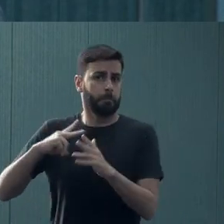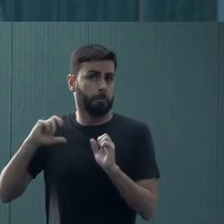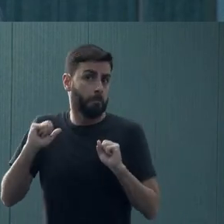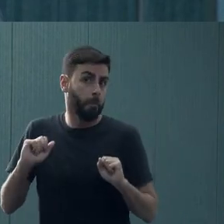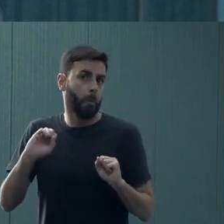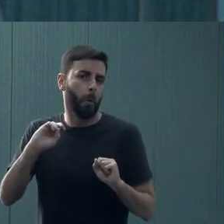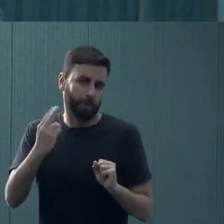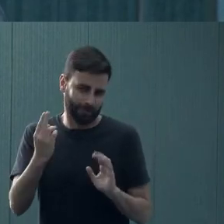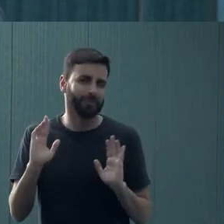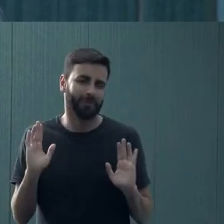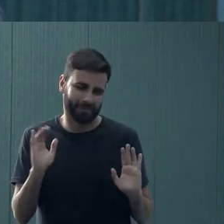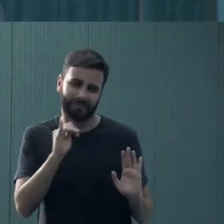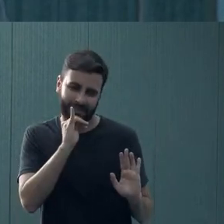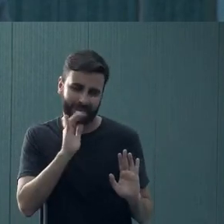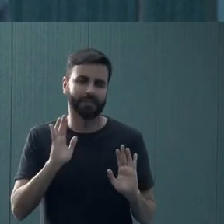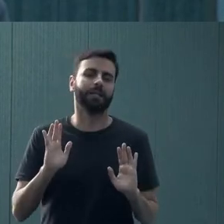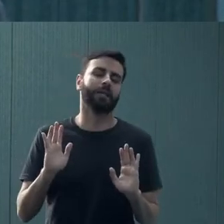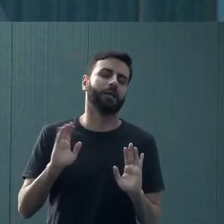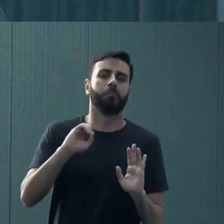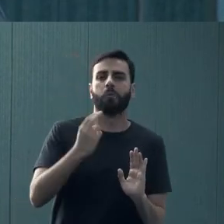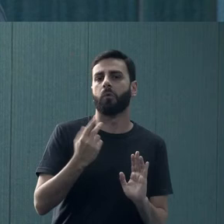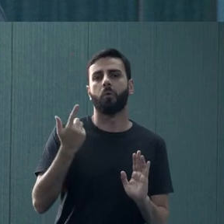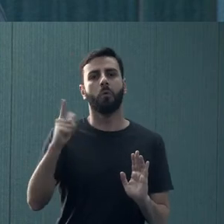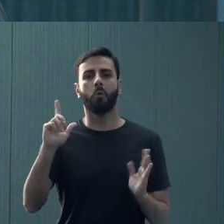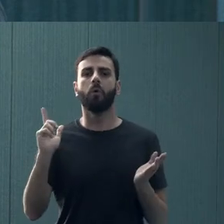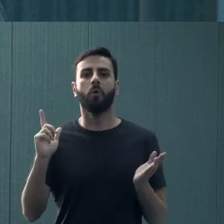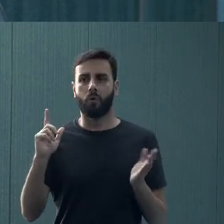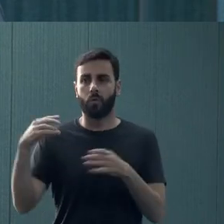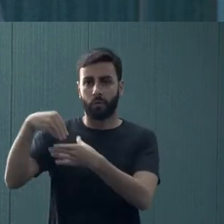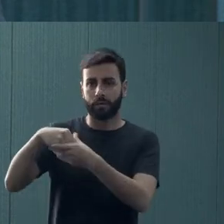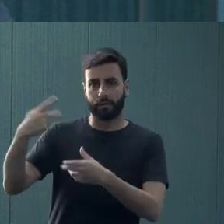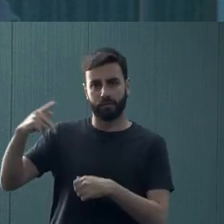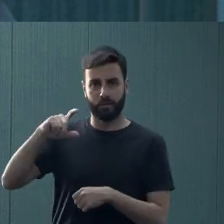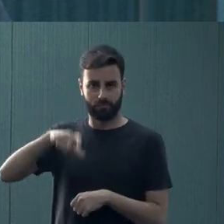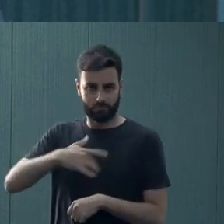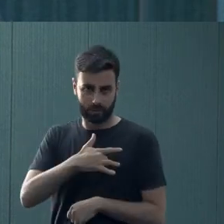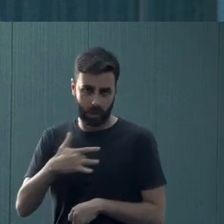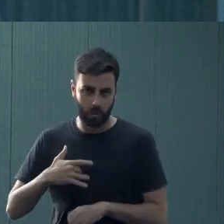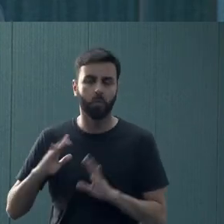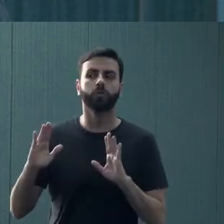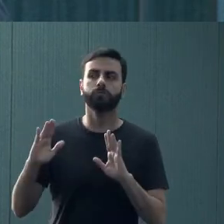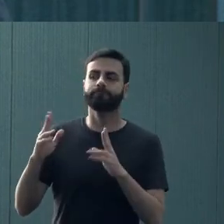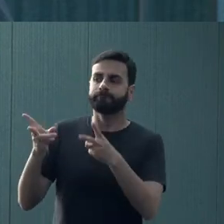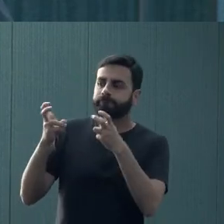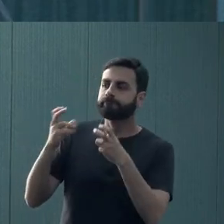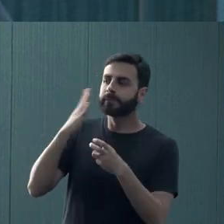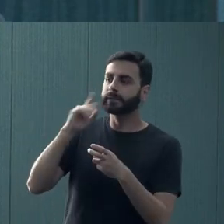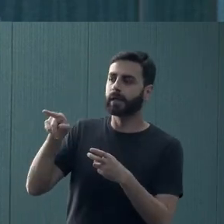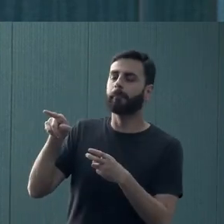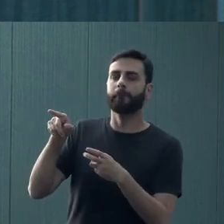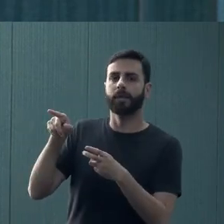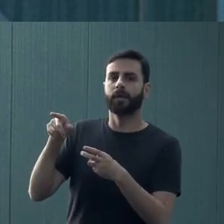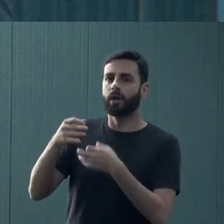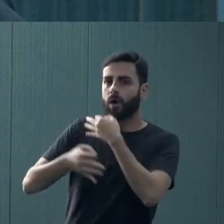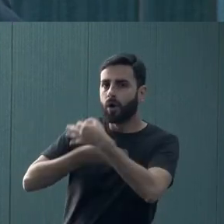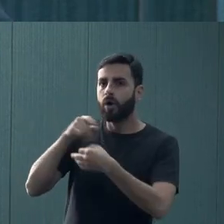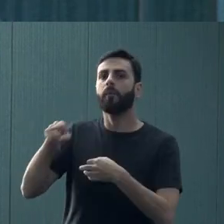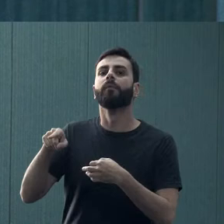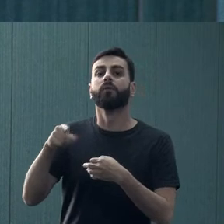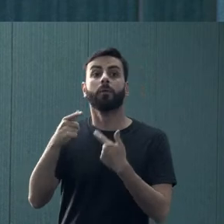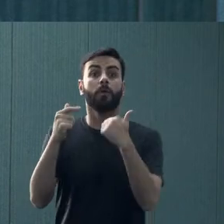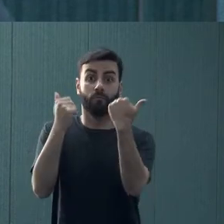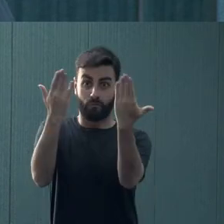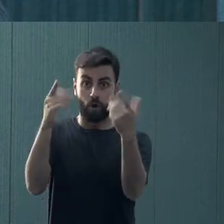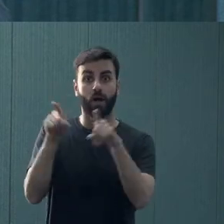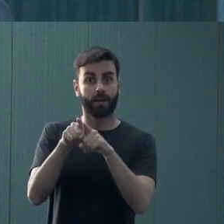forma, em um outro lugar, seja por um psicólogo particular, seja por um psicólogo do plano de saúde. A gente precisa contar com essa rede de psicólogos de plano